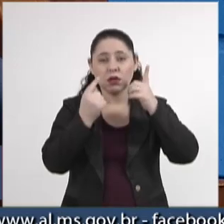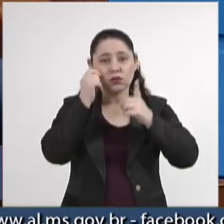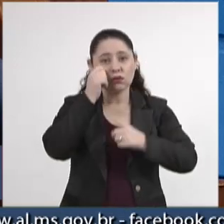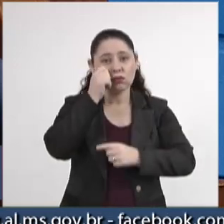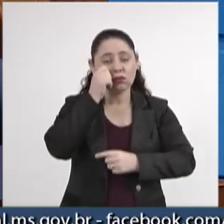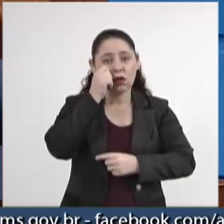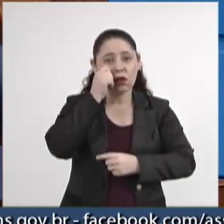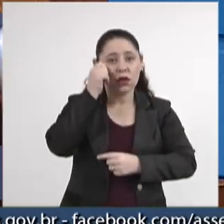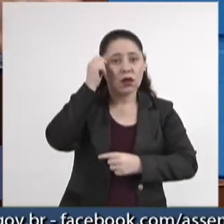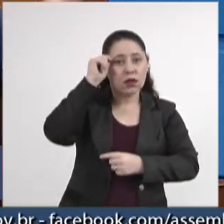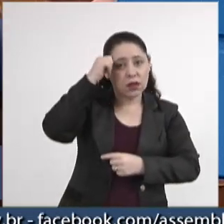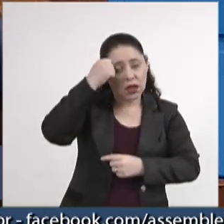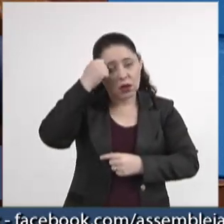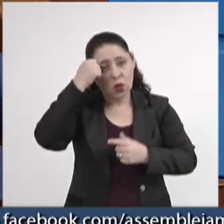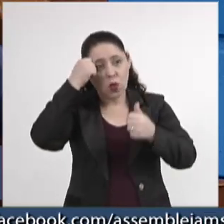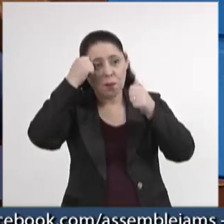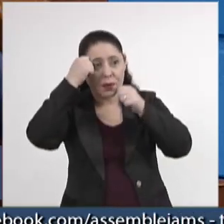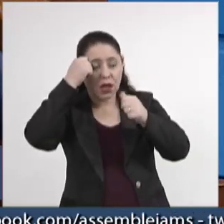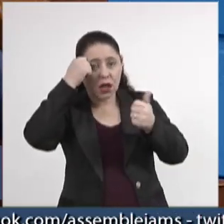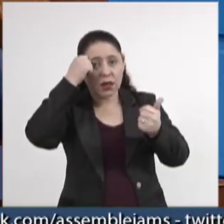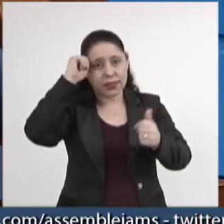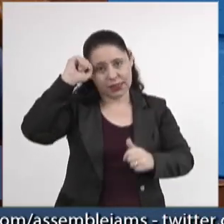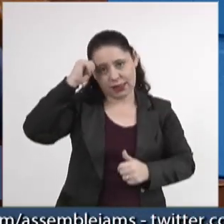ou deputada.